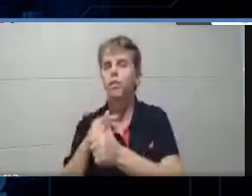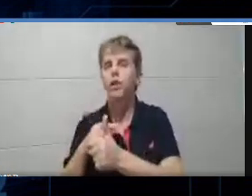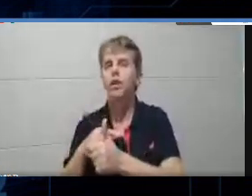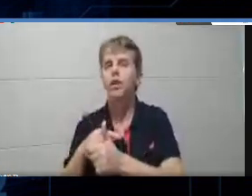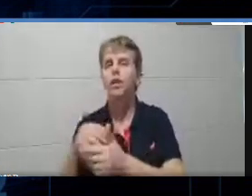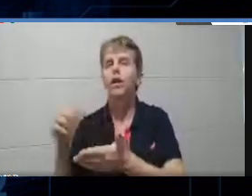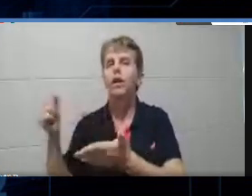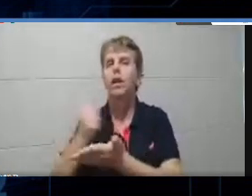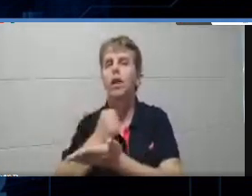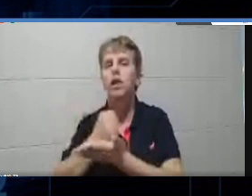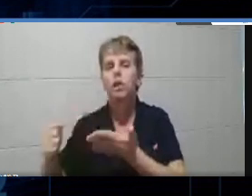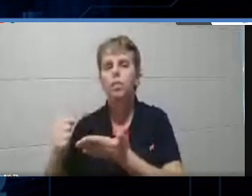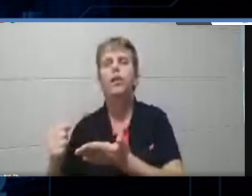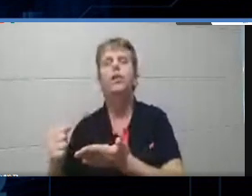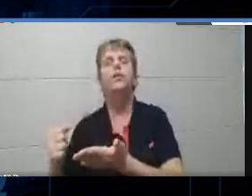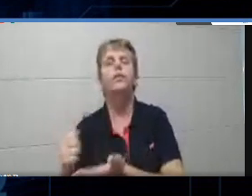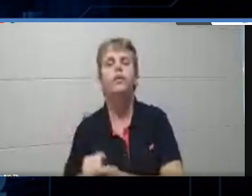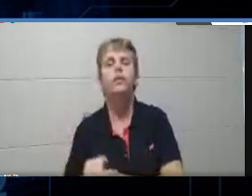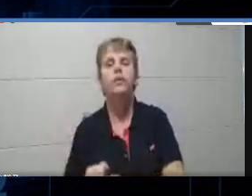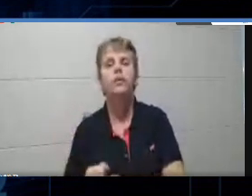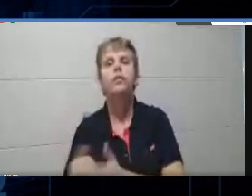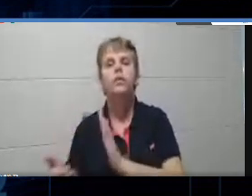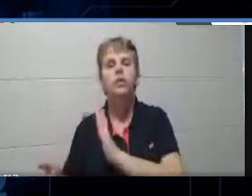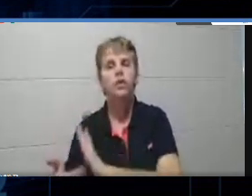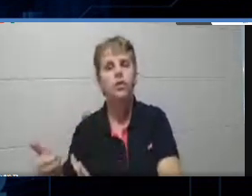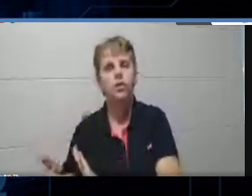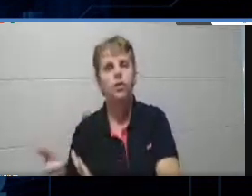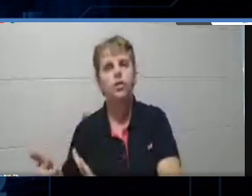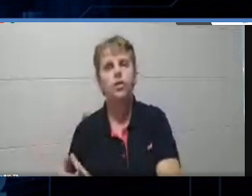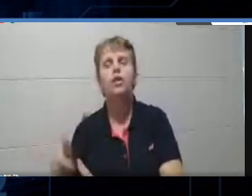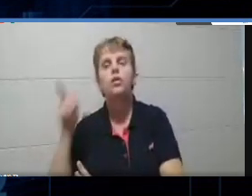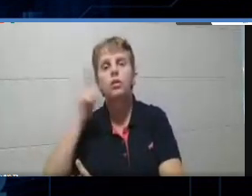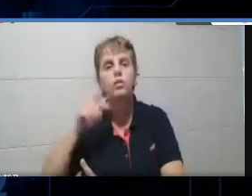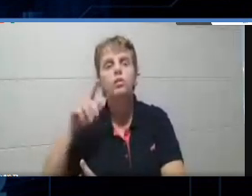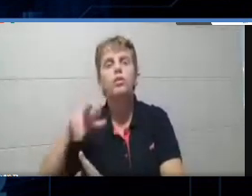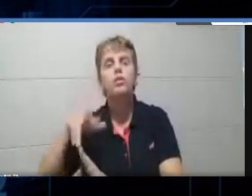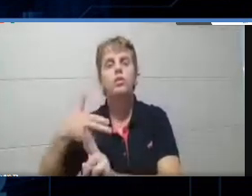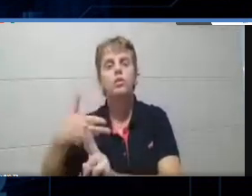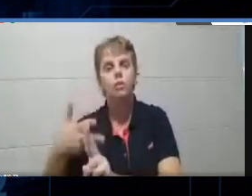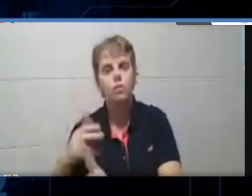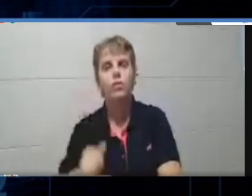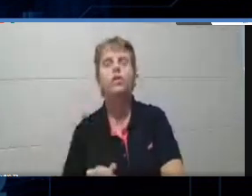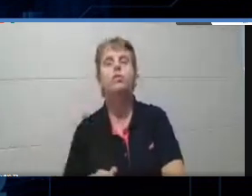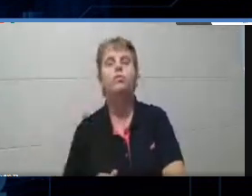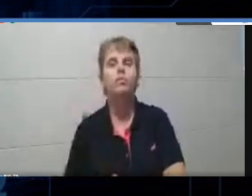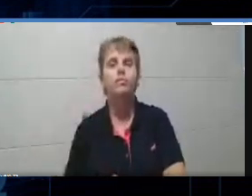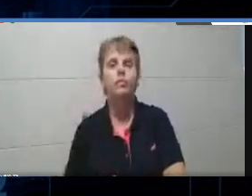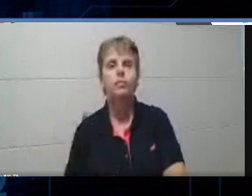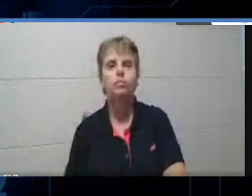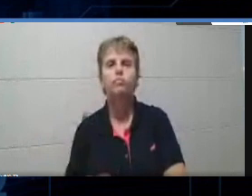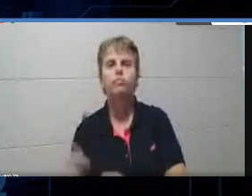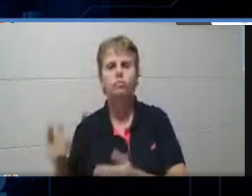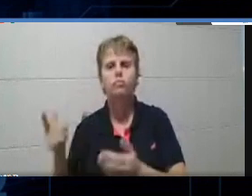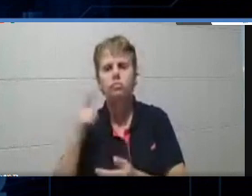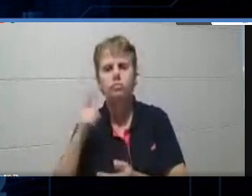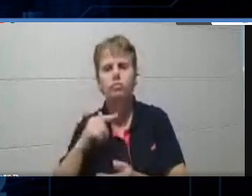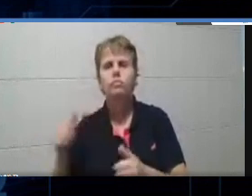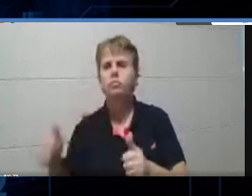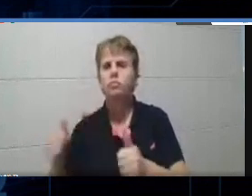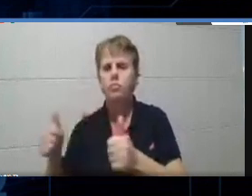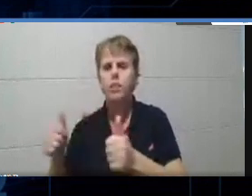questão do questionário. Eu posso duplicar ela para fazer uma alteração mais pontual. Se eu quero simplesmente fazer uma